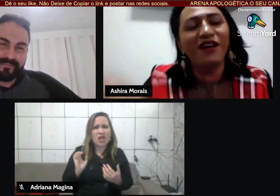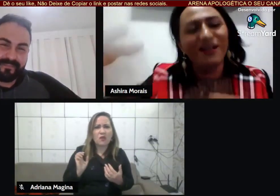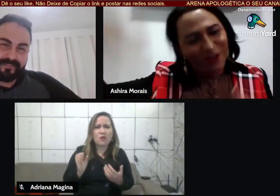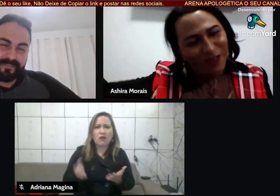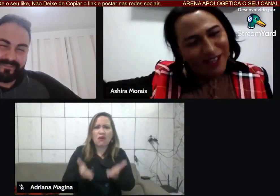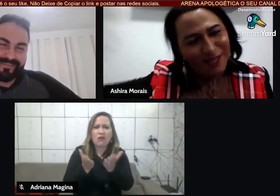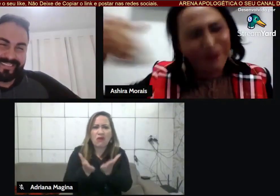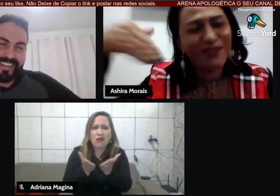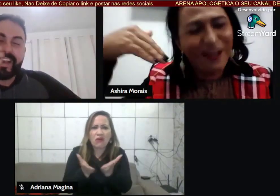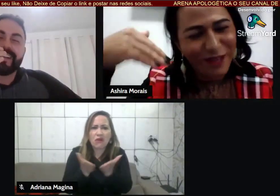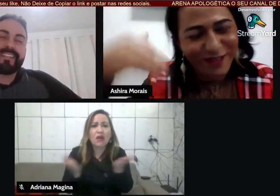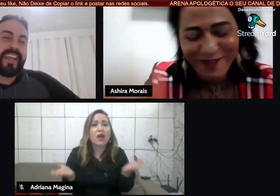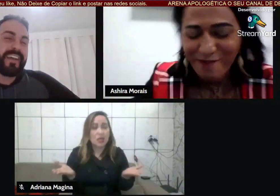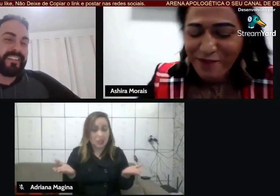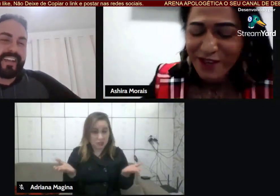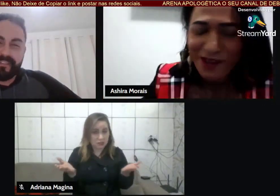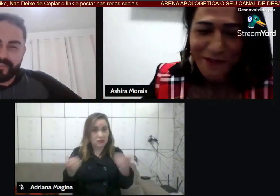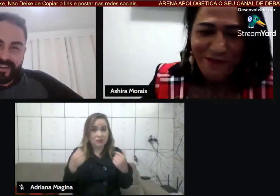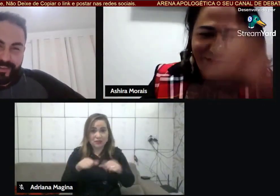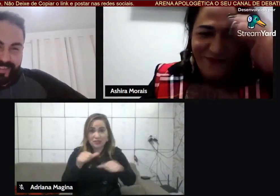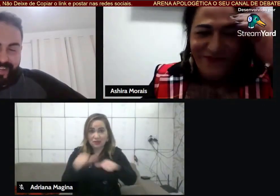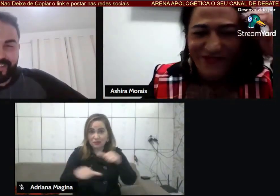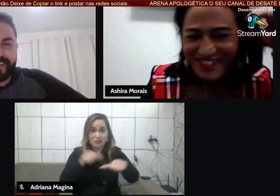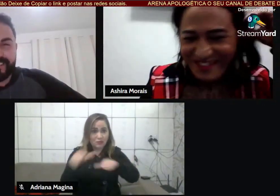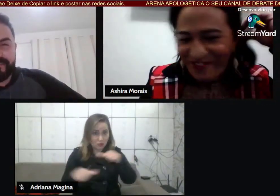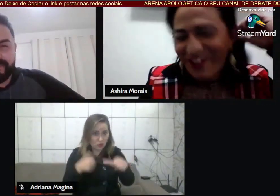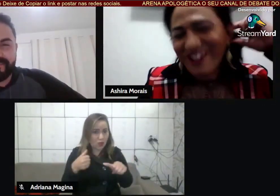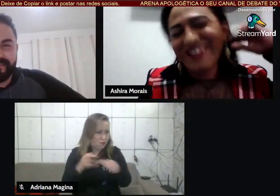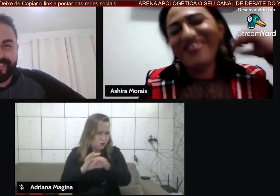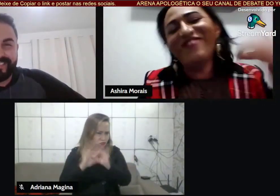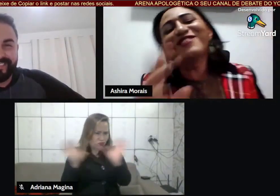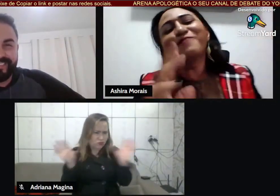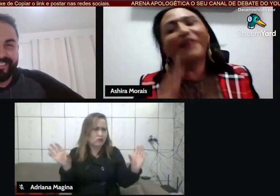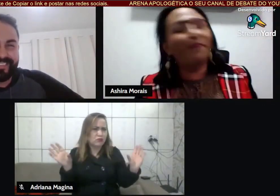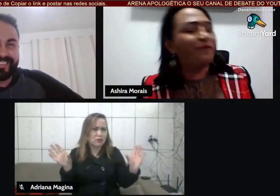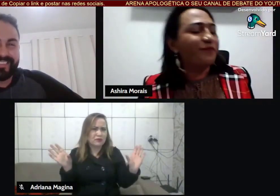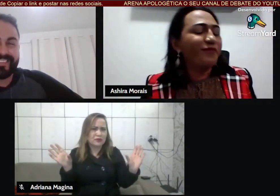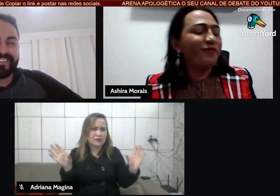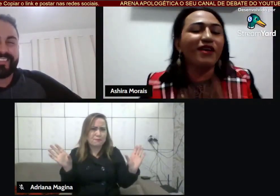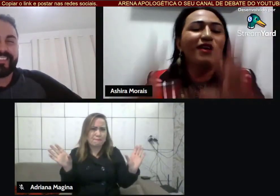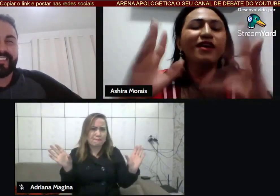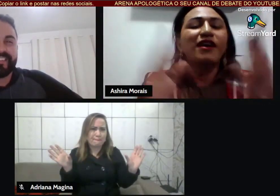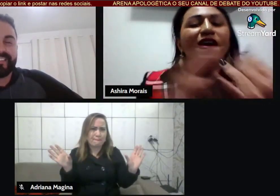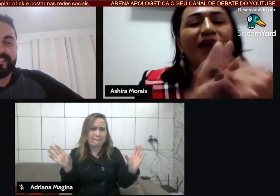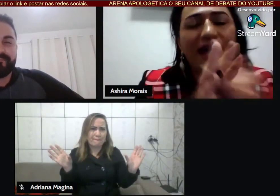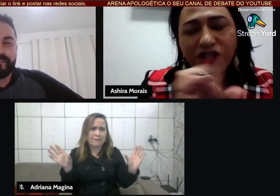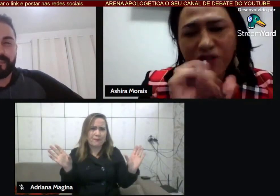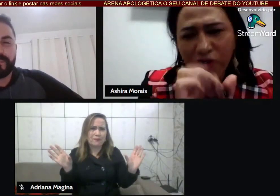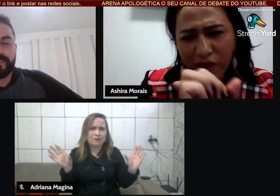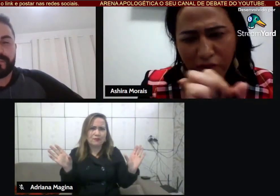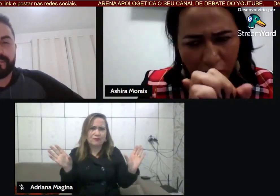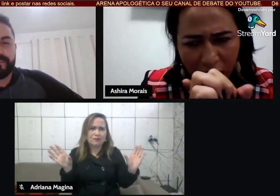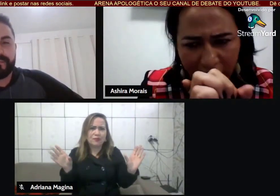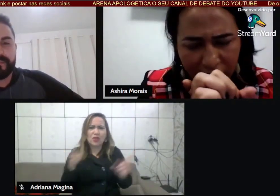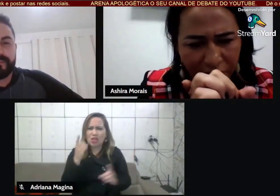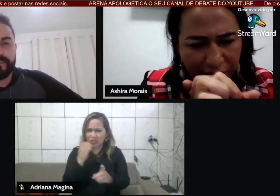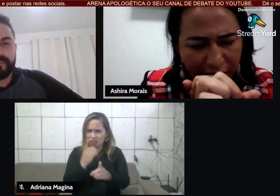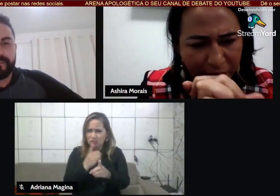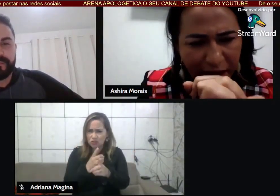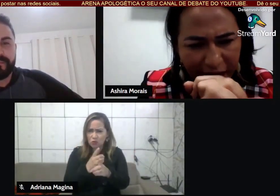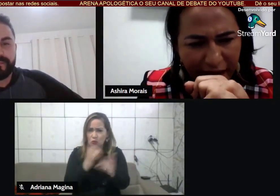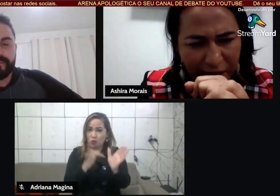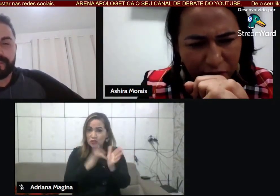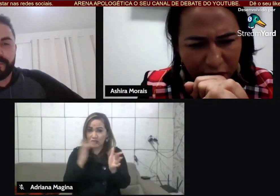da alma. Só estou antecipando os argumentos. Sem reserva, você fica à vontade, acha. Pois bem. A gente encontra o Cristo